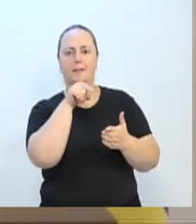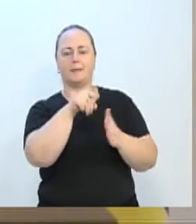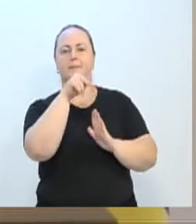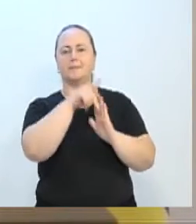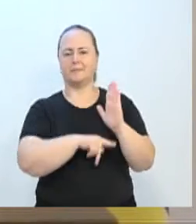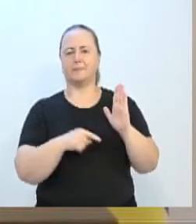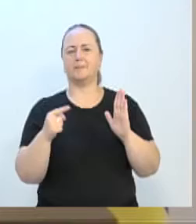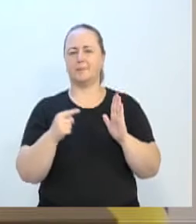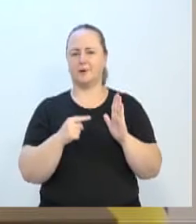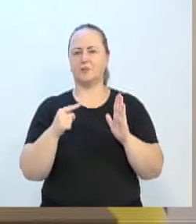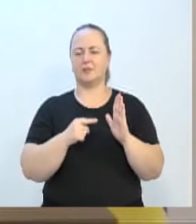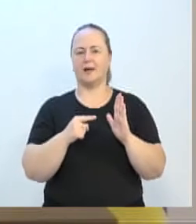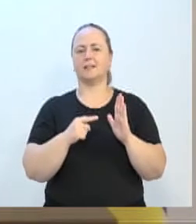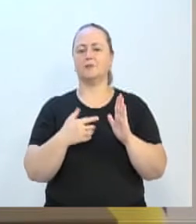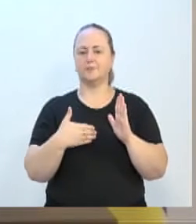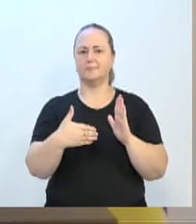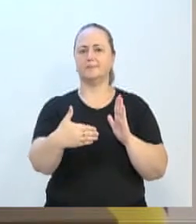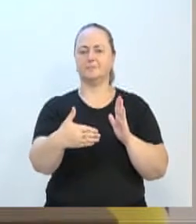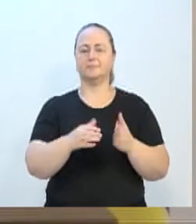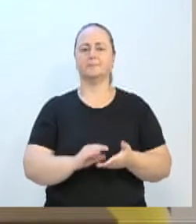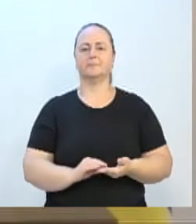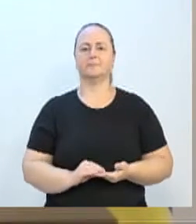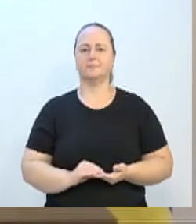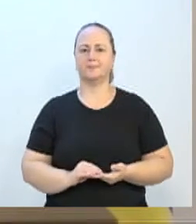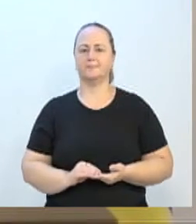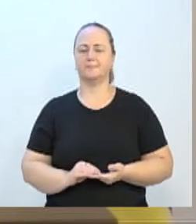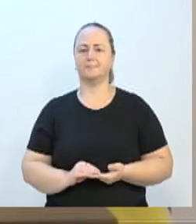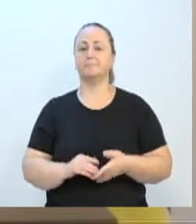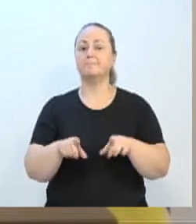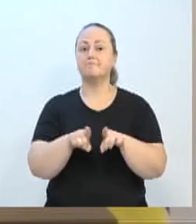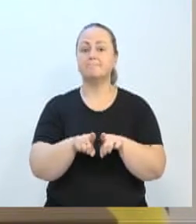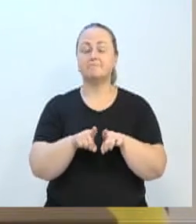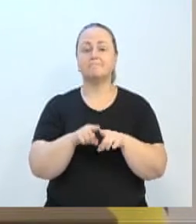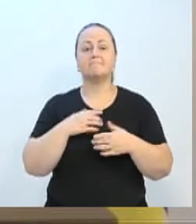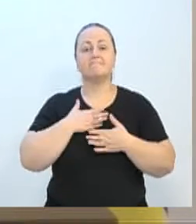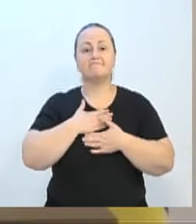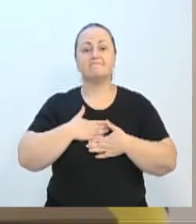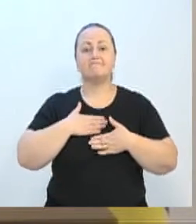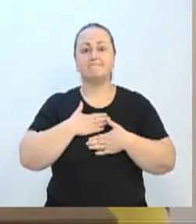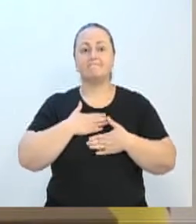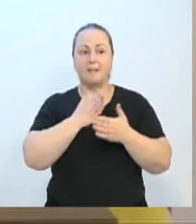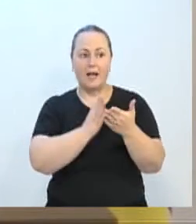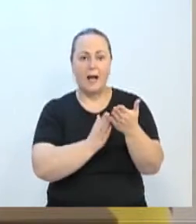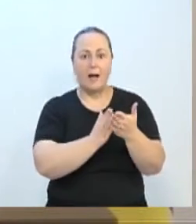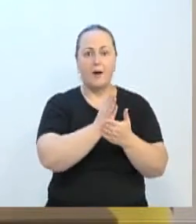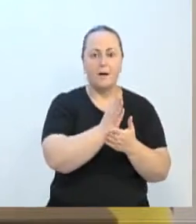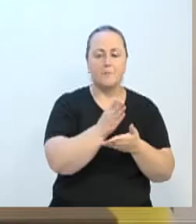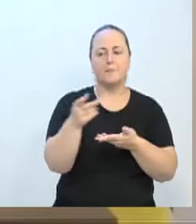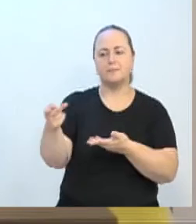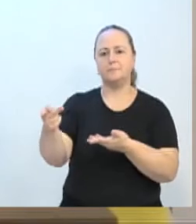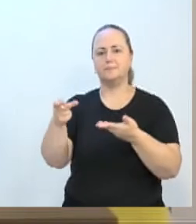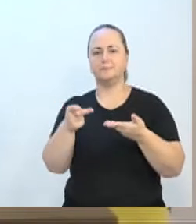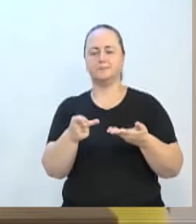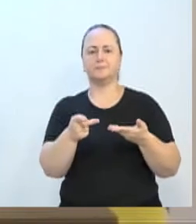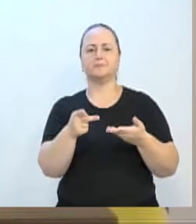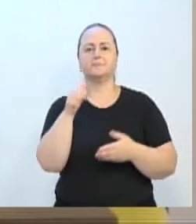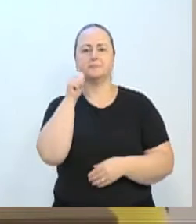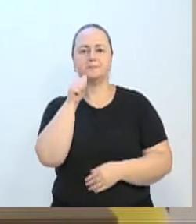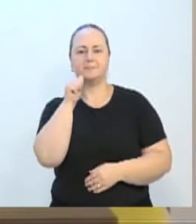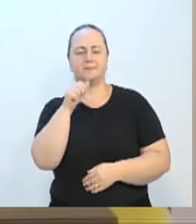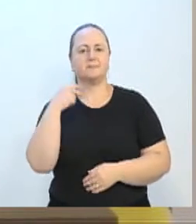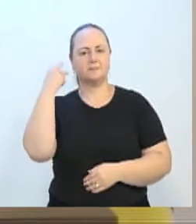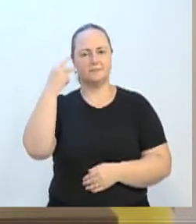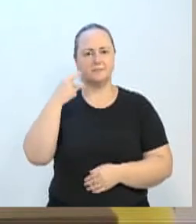que foi aprovado. Gostaria também, se fosse feita a sanção, convidar, principalmente, as vereadoras aqui da casa, a